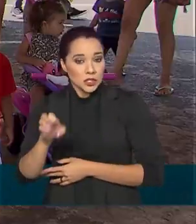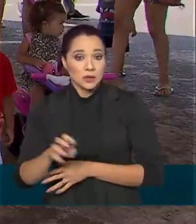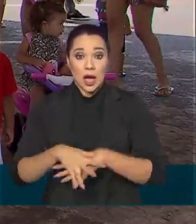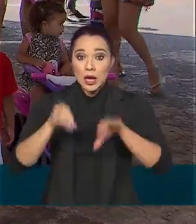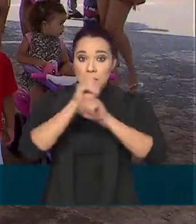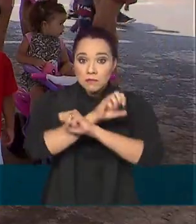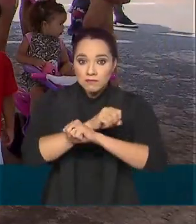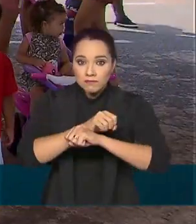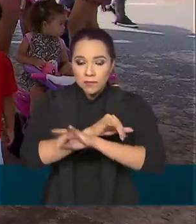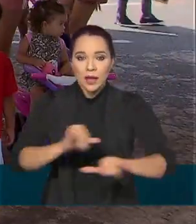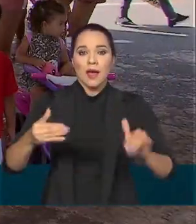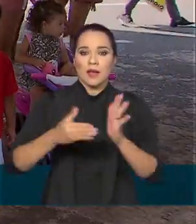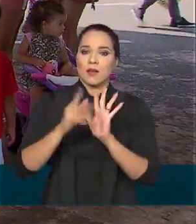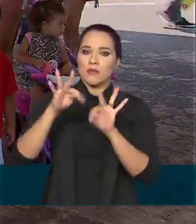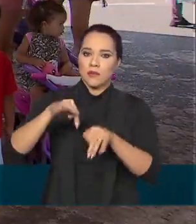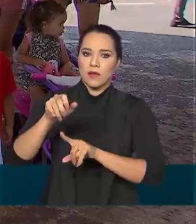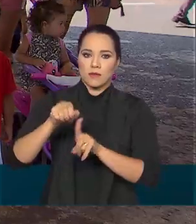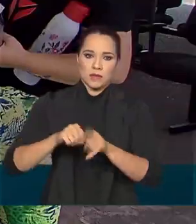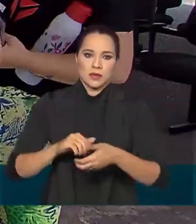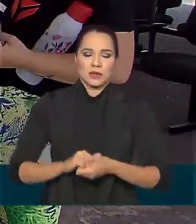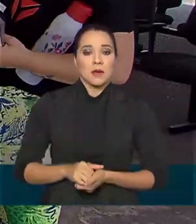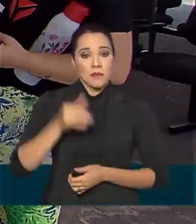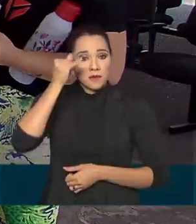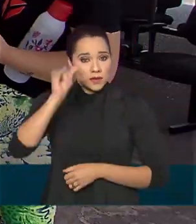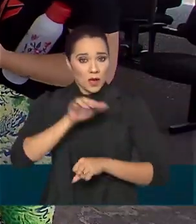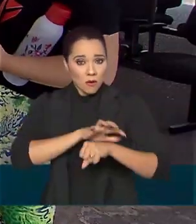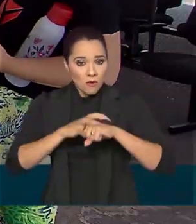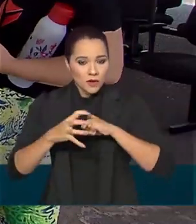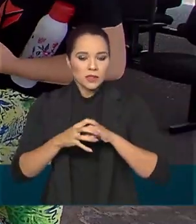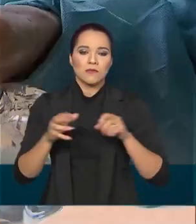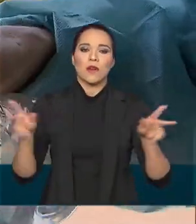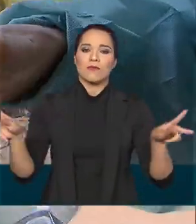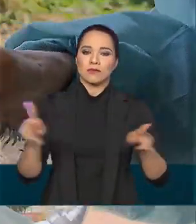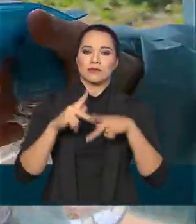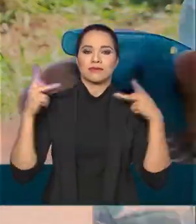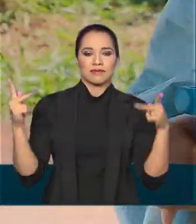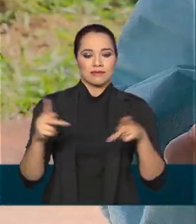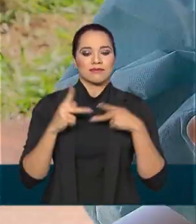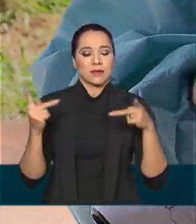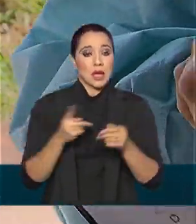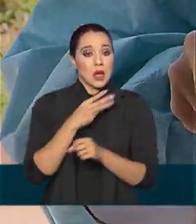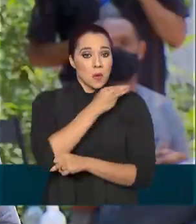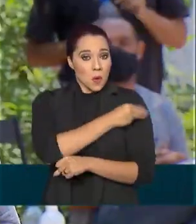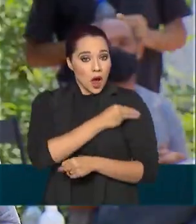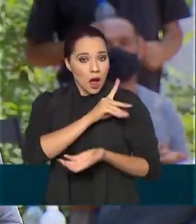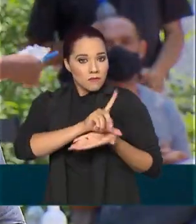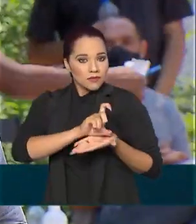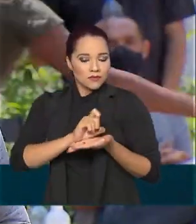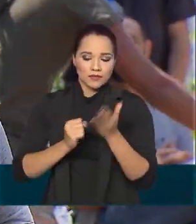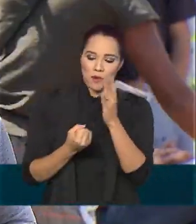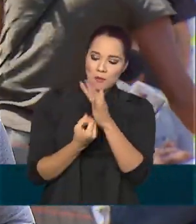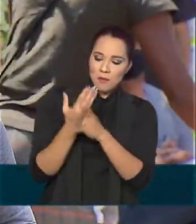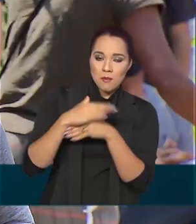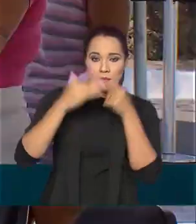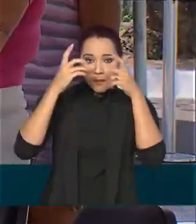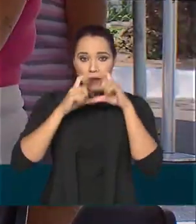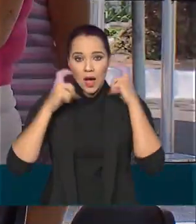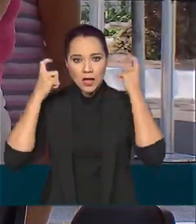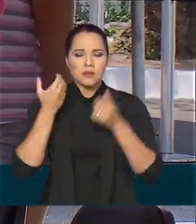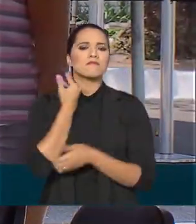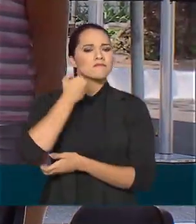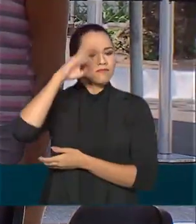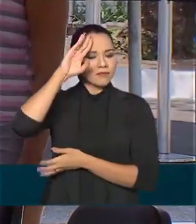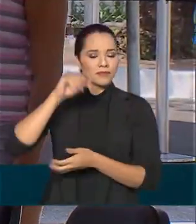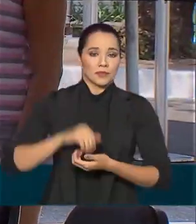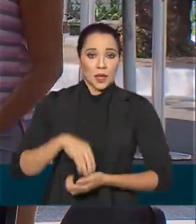mês. E para prevenir a Covid-19, ocorreu ao ar livre, com álcool, máscaras e medindo a temperatura. A